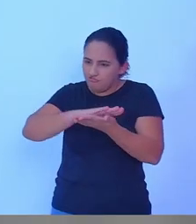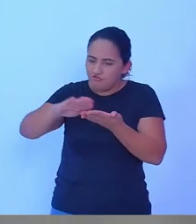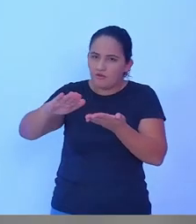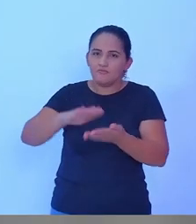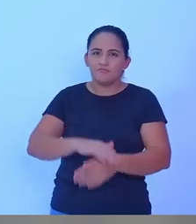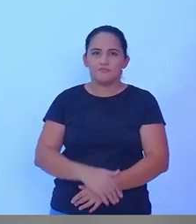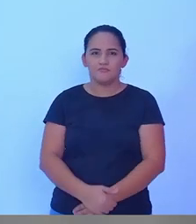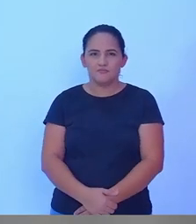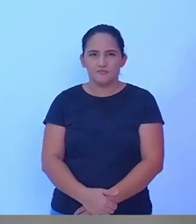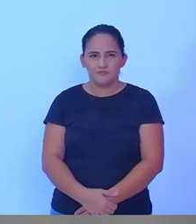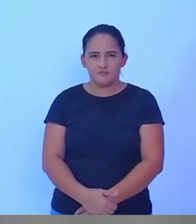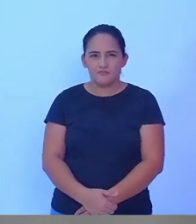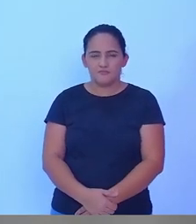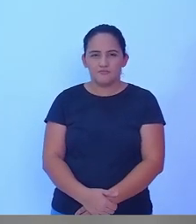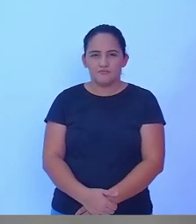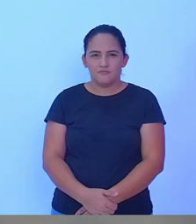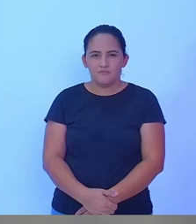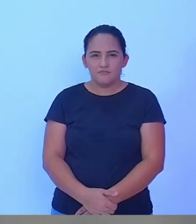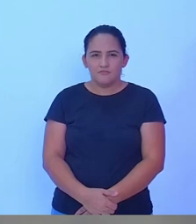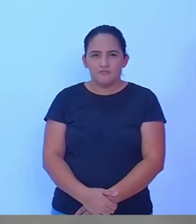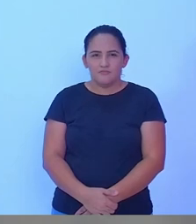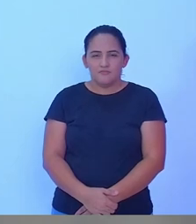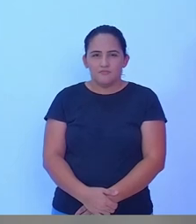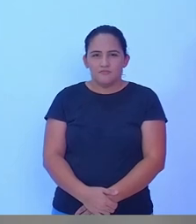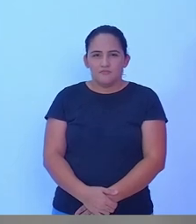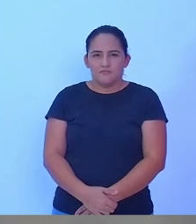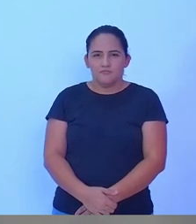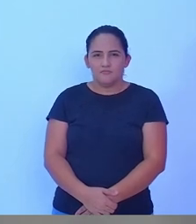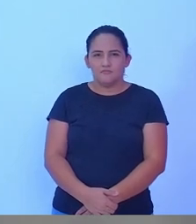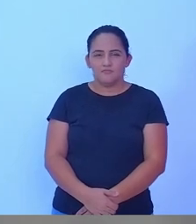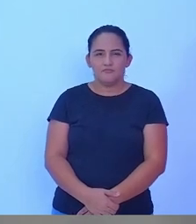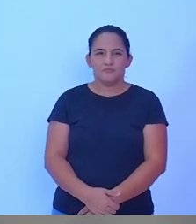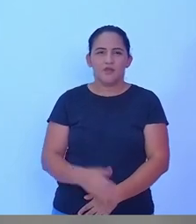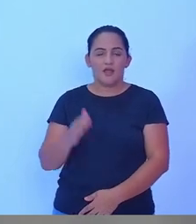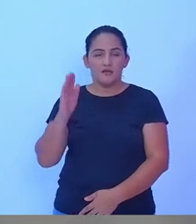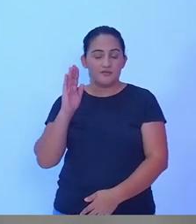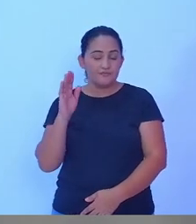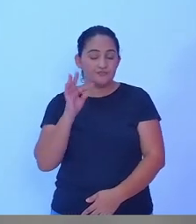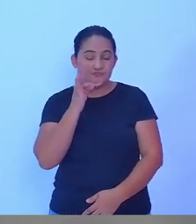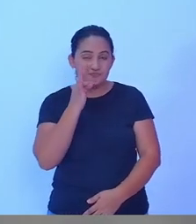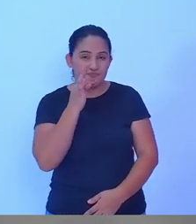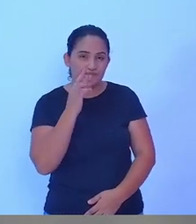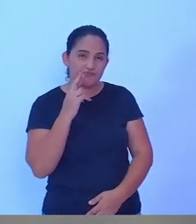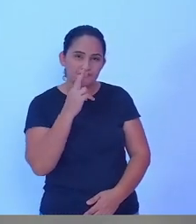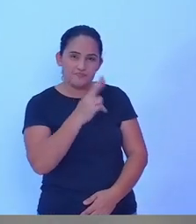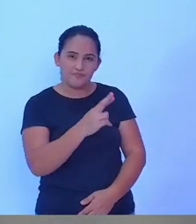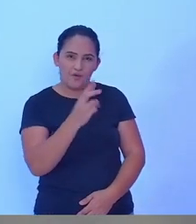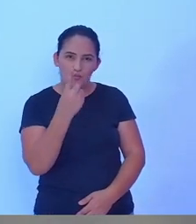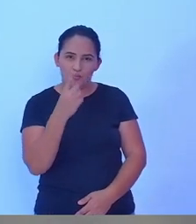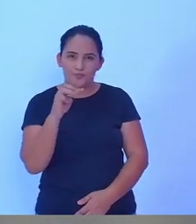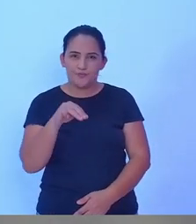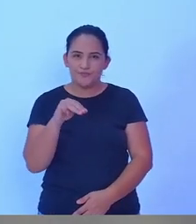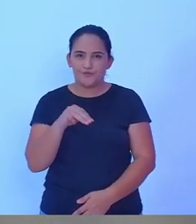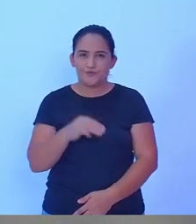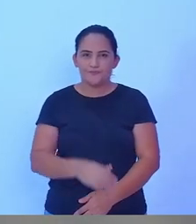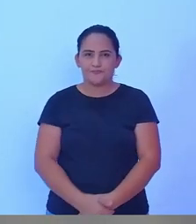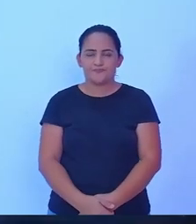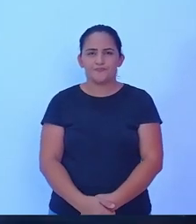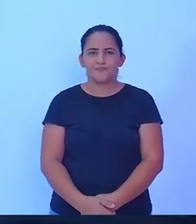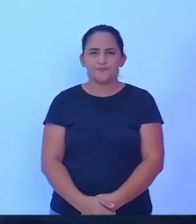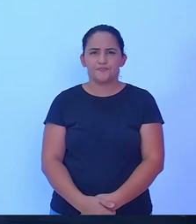O candidato Tiago Moreira tem um minuto para a réplica do questionamento.